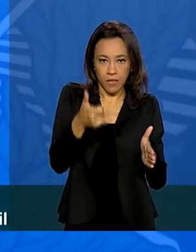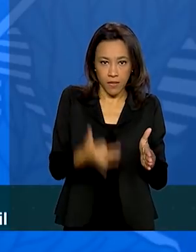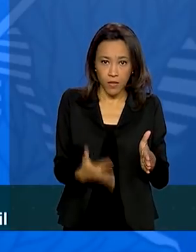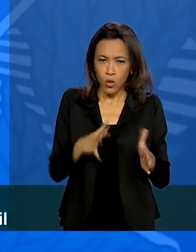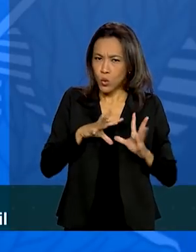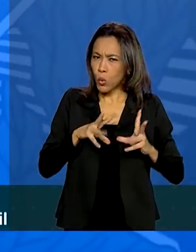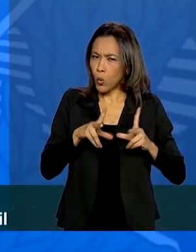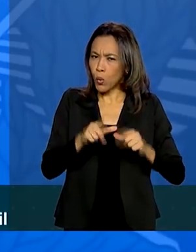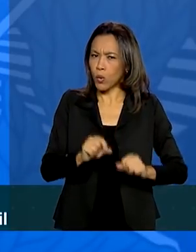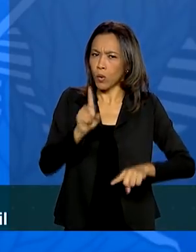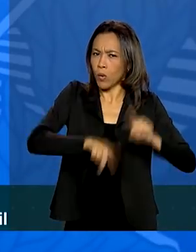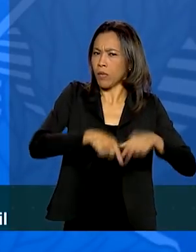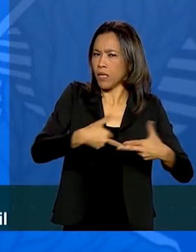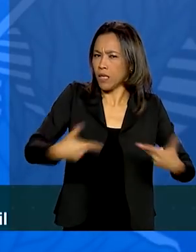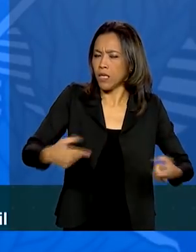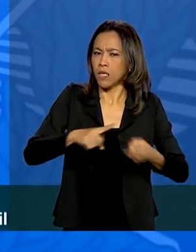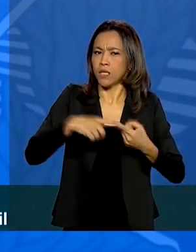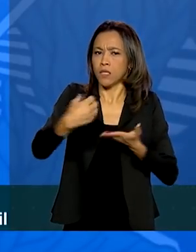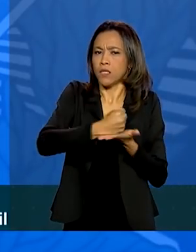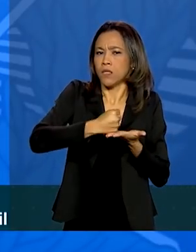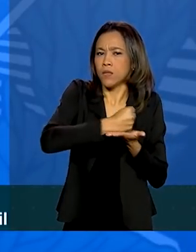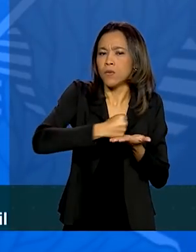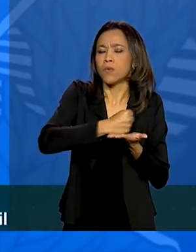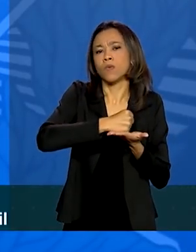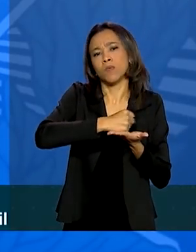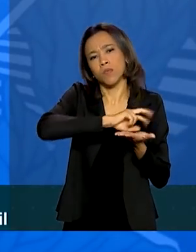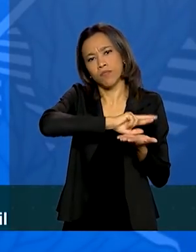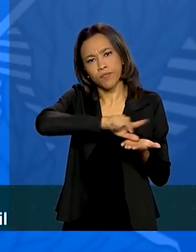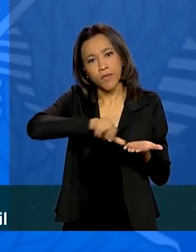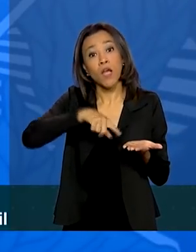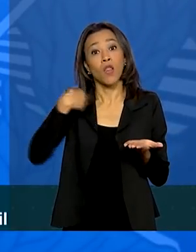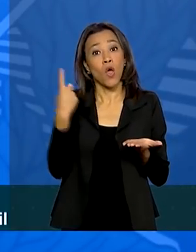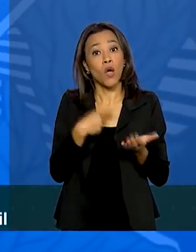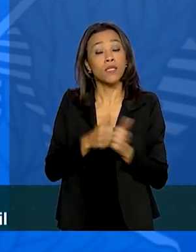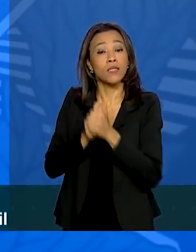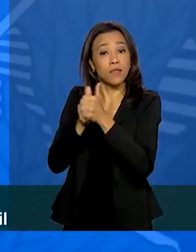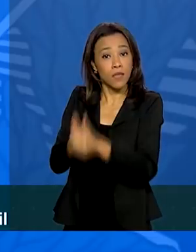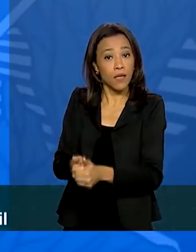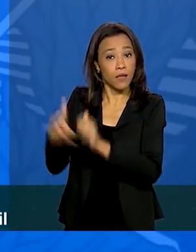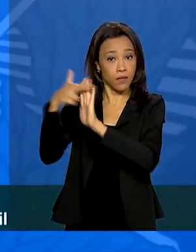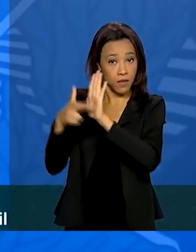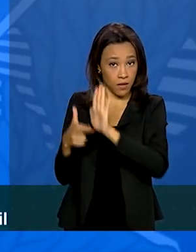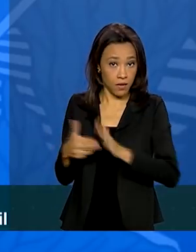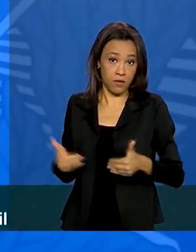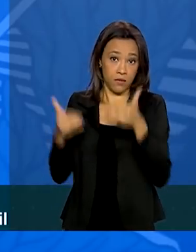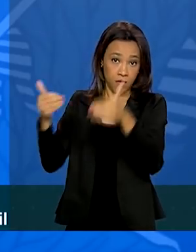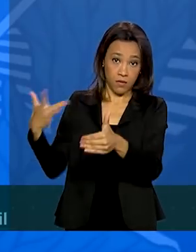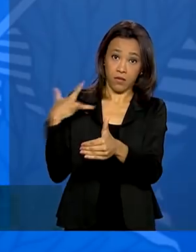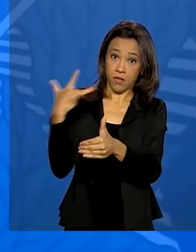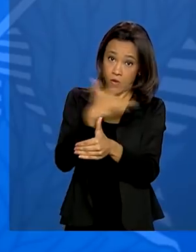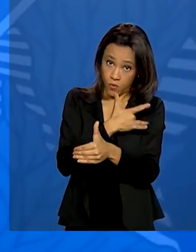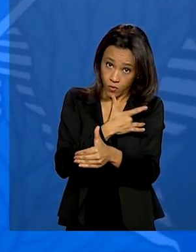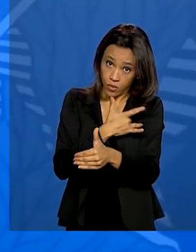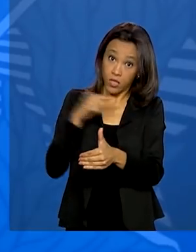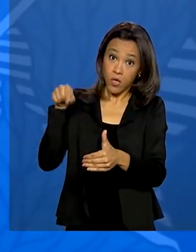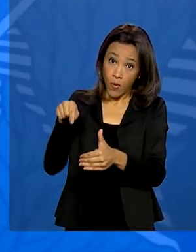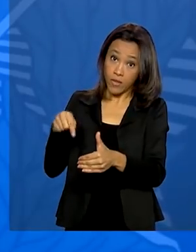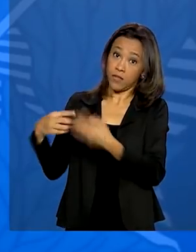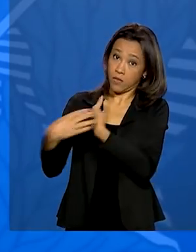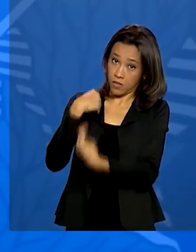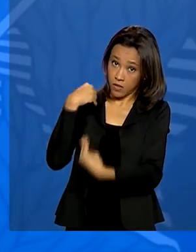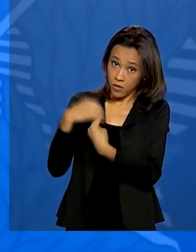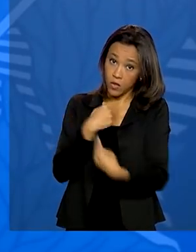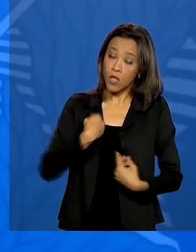insumos de medicamento ou farmacêuticos, a gente segue a diretriz do Ministério da Saúde. E a partir daí, com essa diretriz,